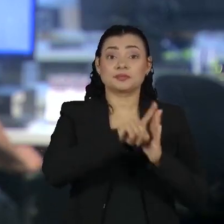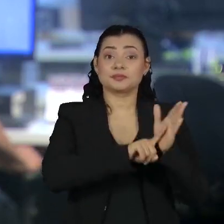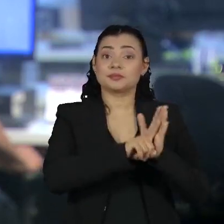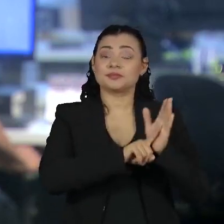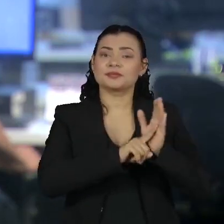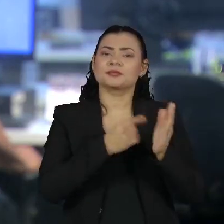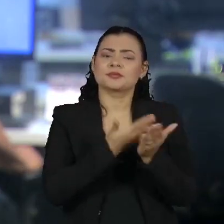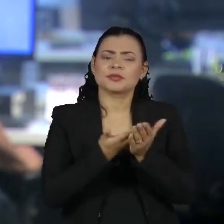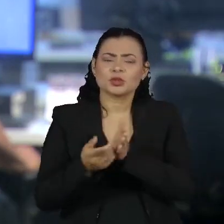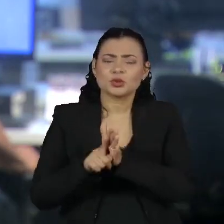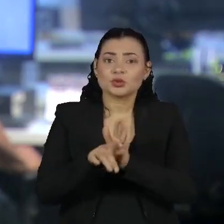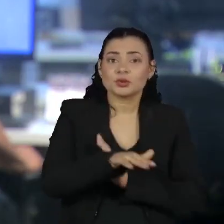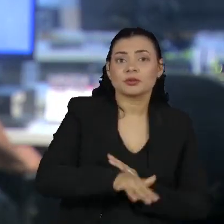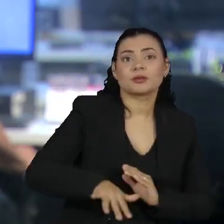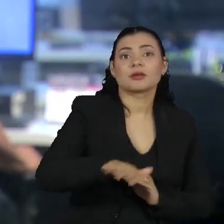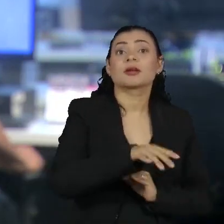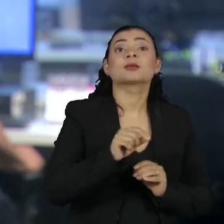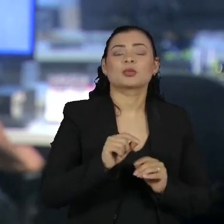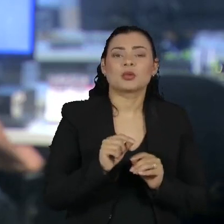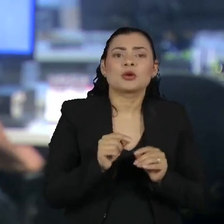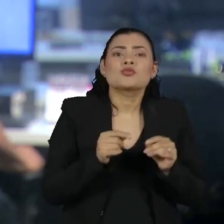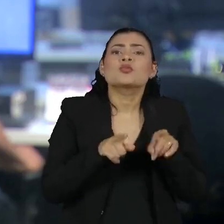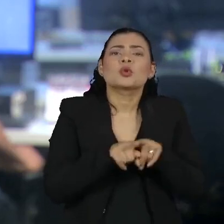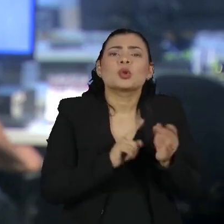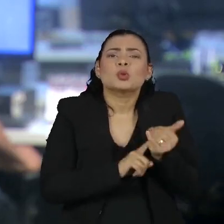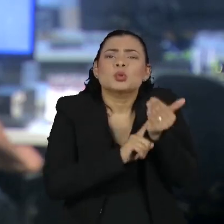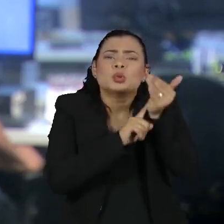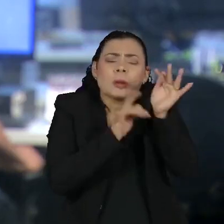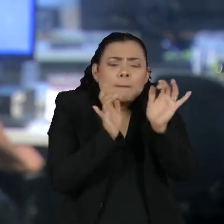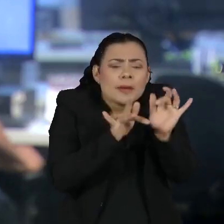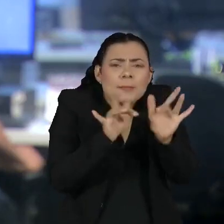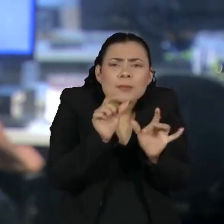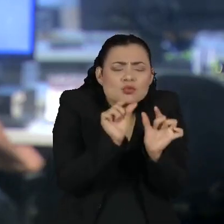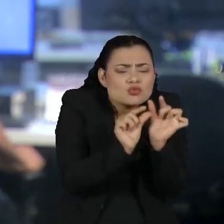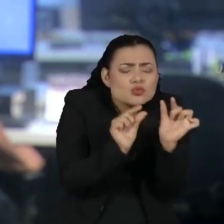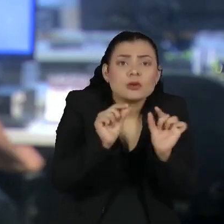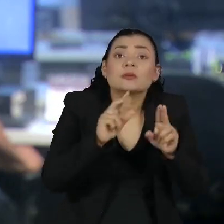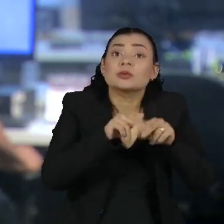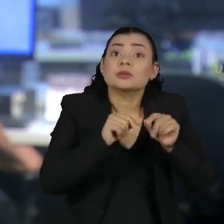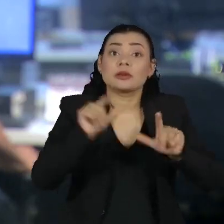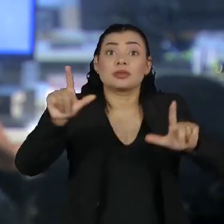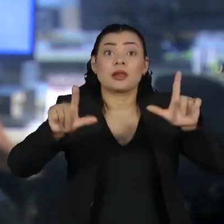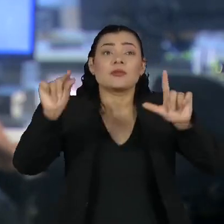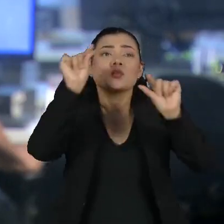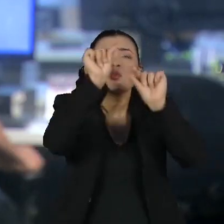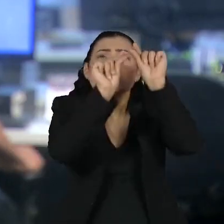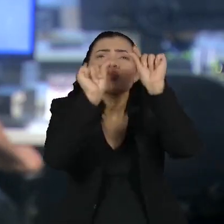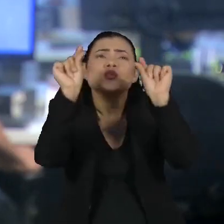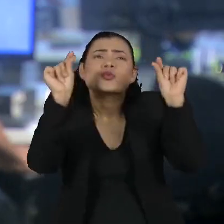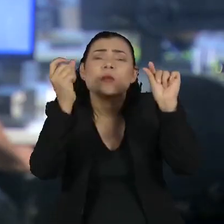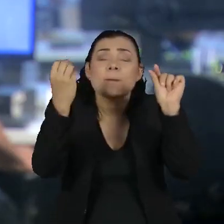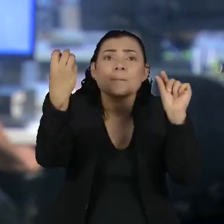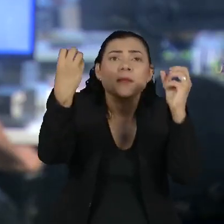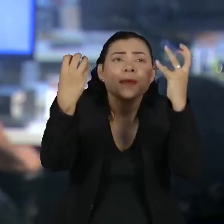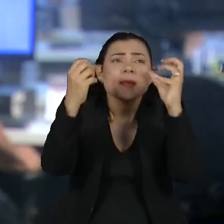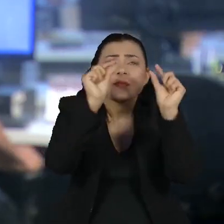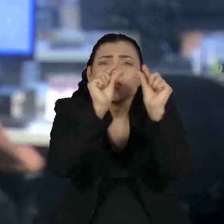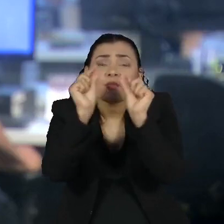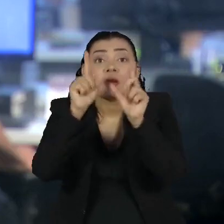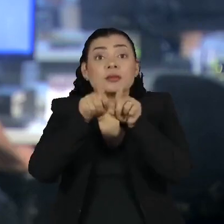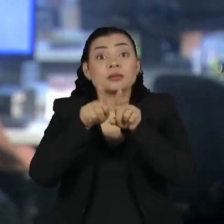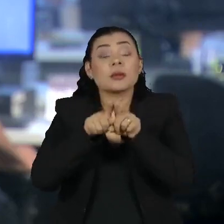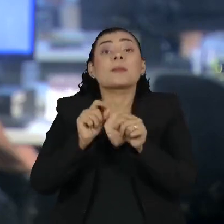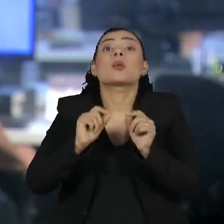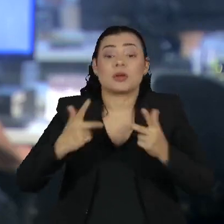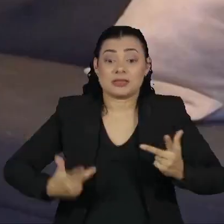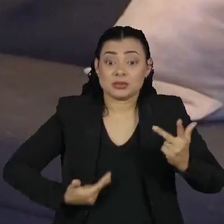desenvolveram estudos na área da nanotecnologia, usada tanto na produção de TVs e lâmpadas de LED, quanto em cirurgias de